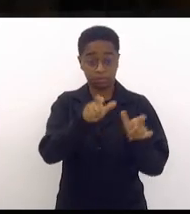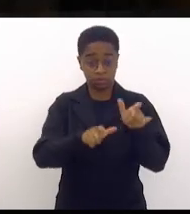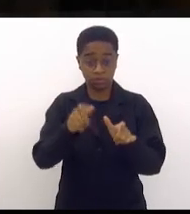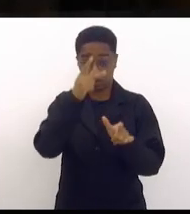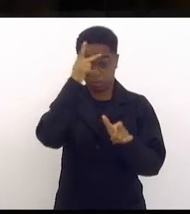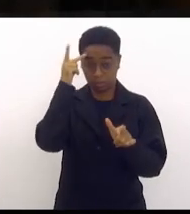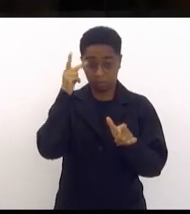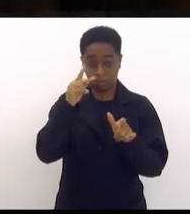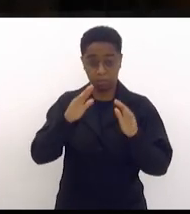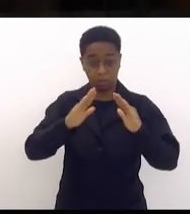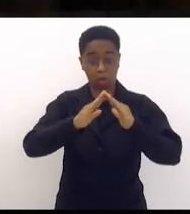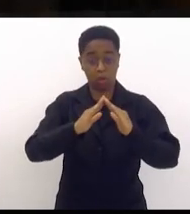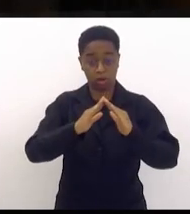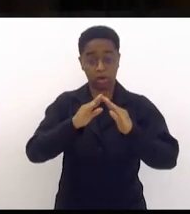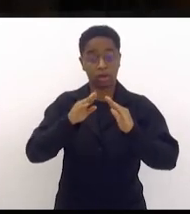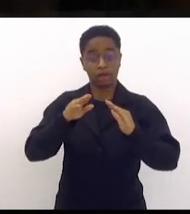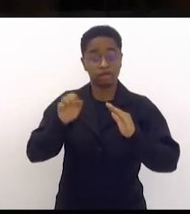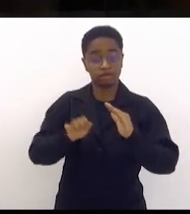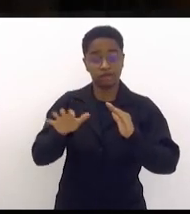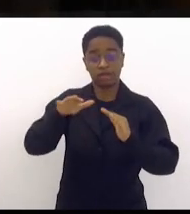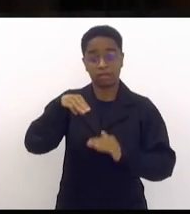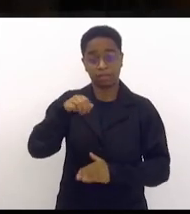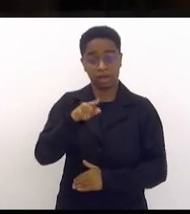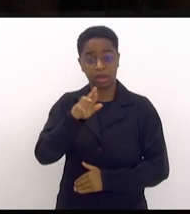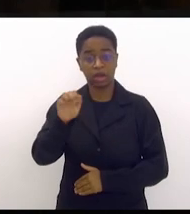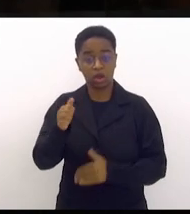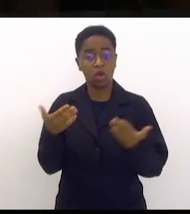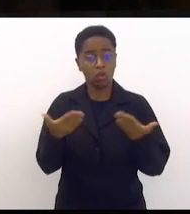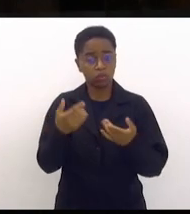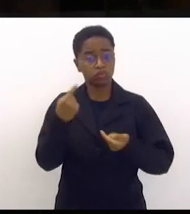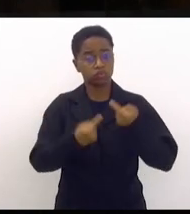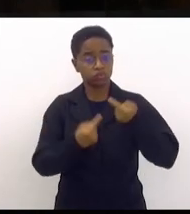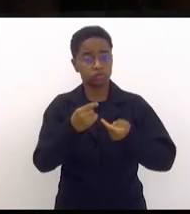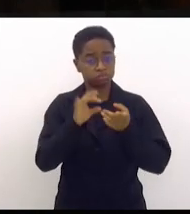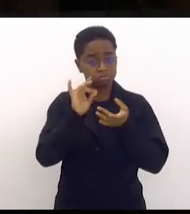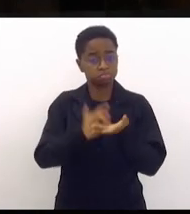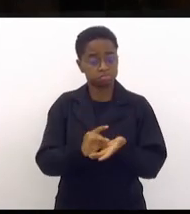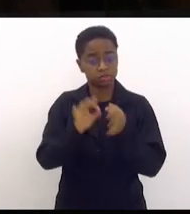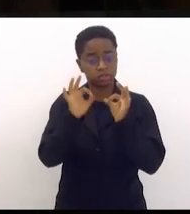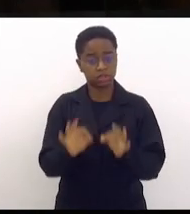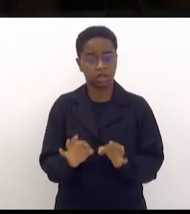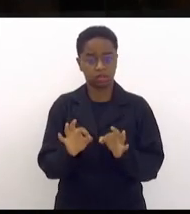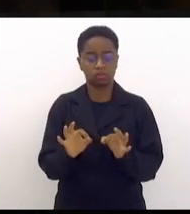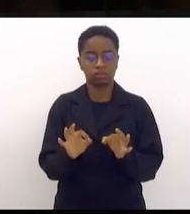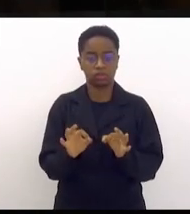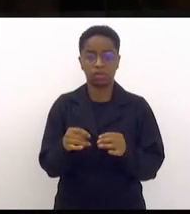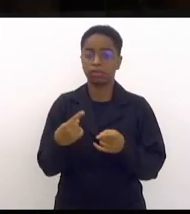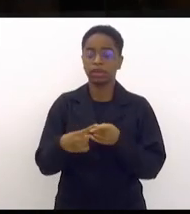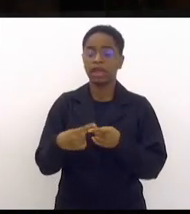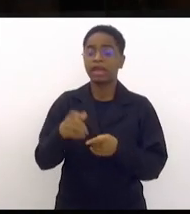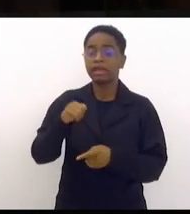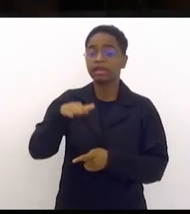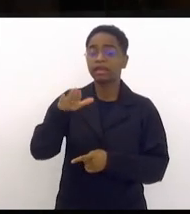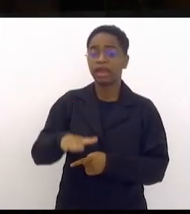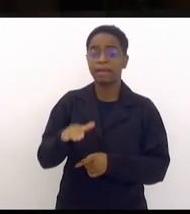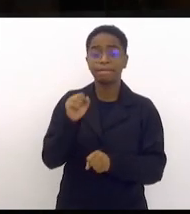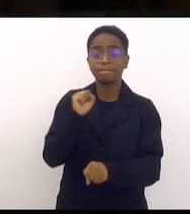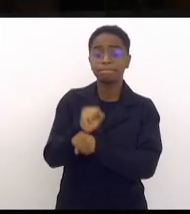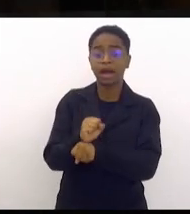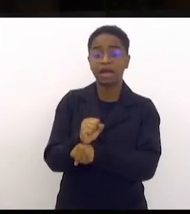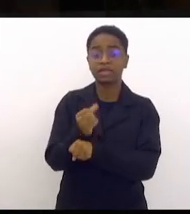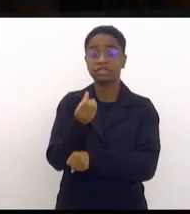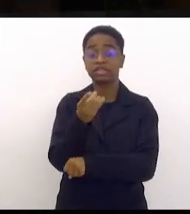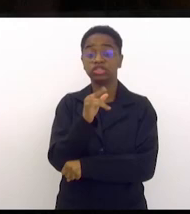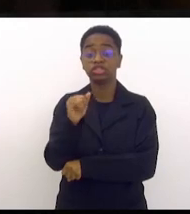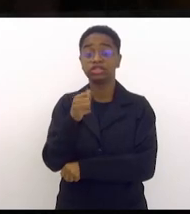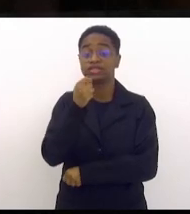favela da Maré estavam levando esse debate hoje de maneira muito concreta. Quem vai a parar seis dias sem